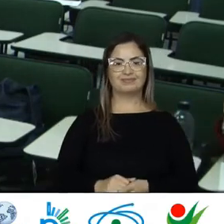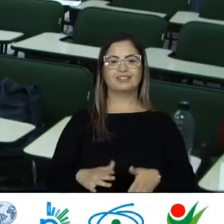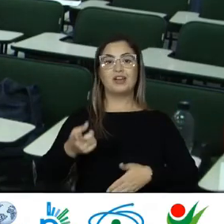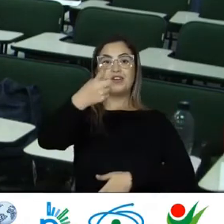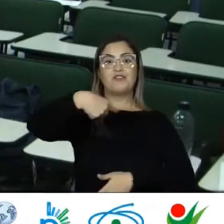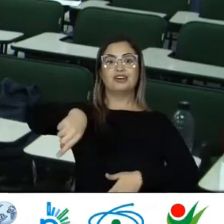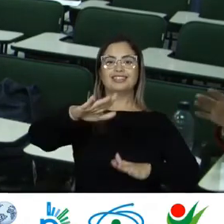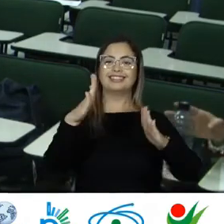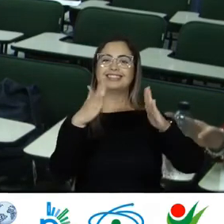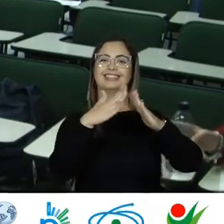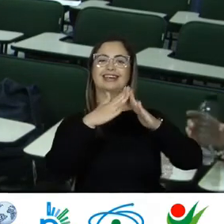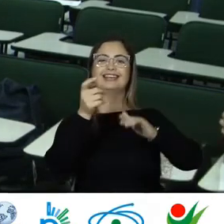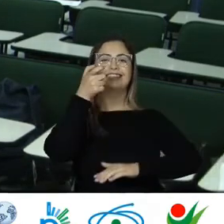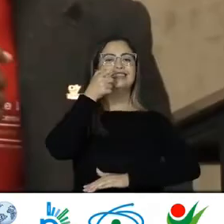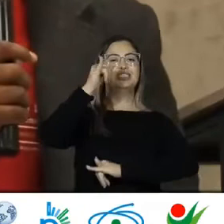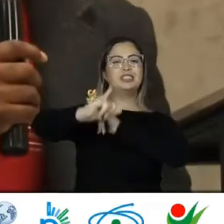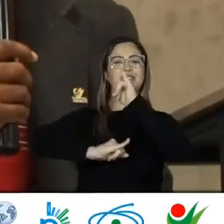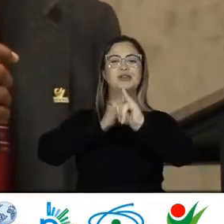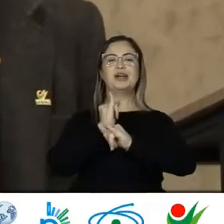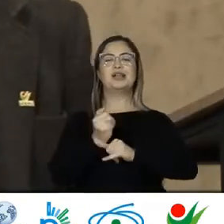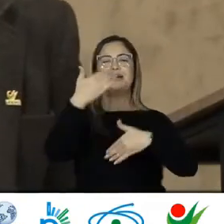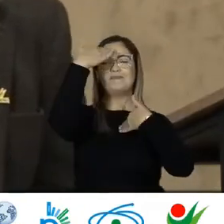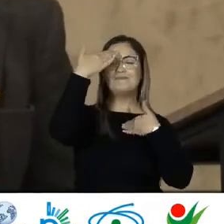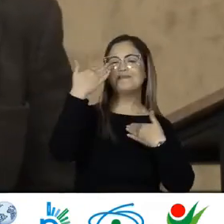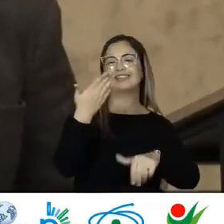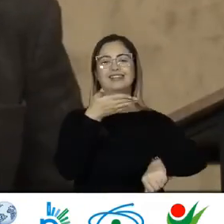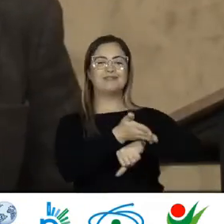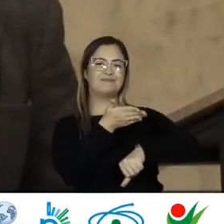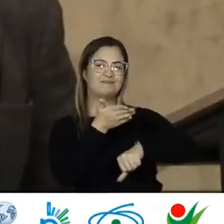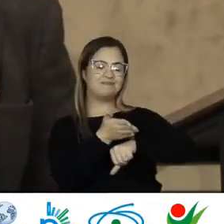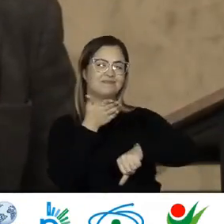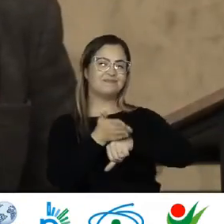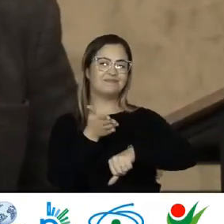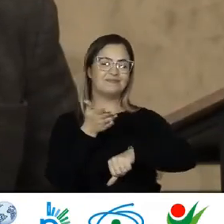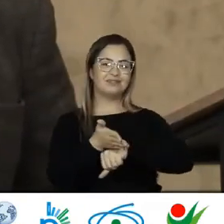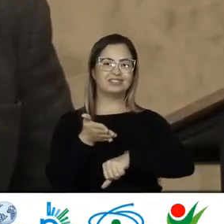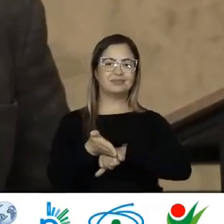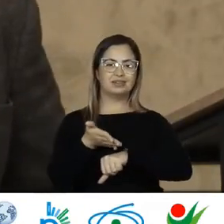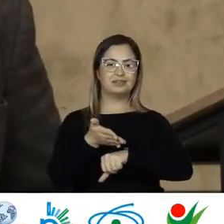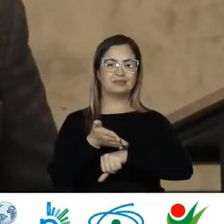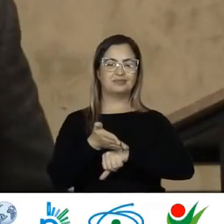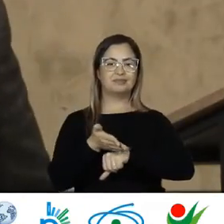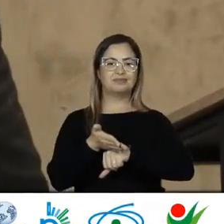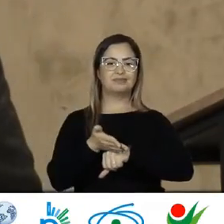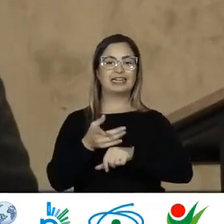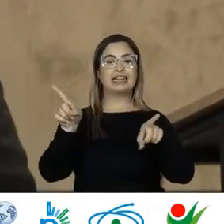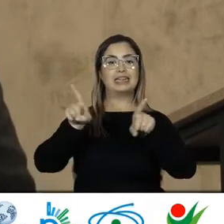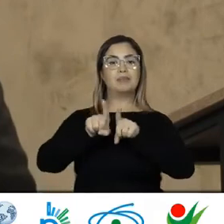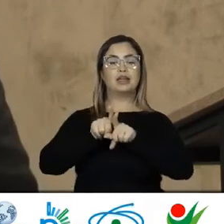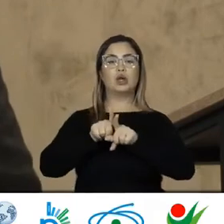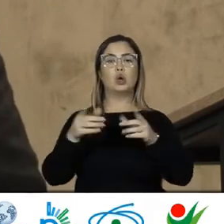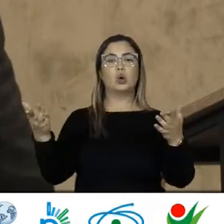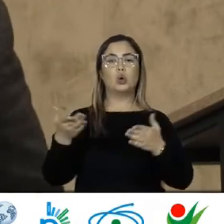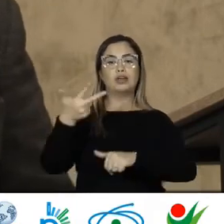está em casa Também agradecemos A participação O acompanhamento E o A gravação Na